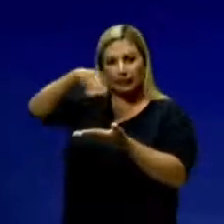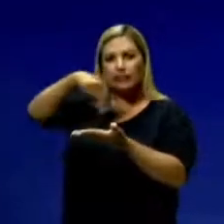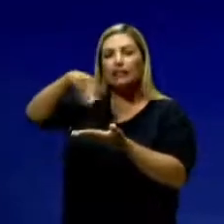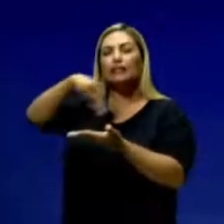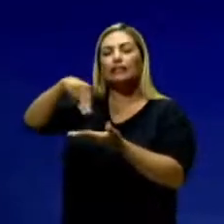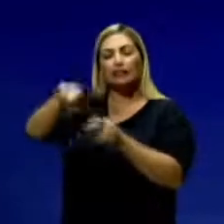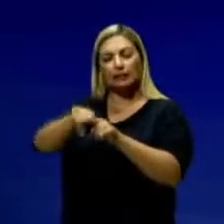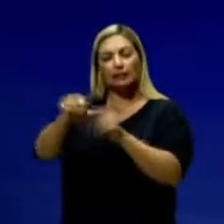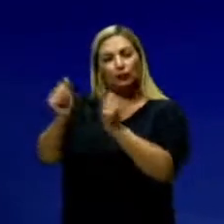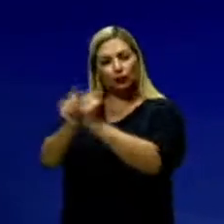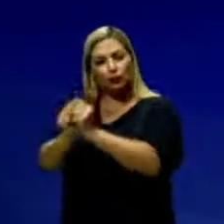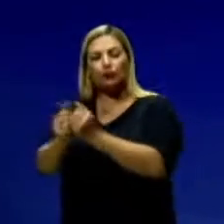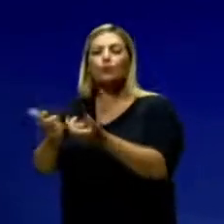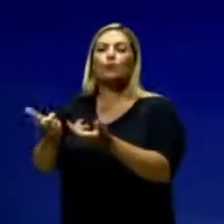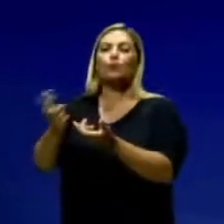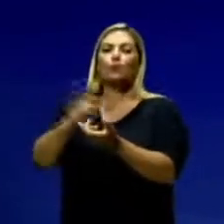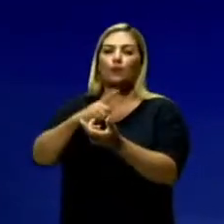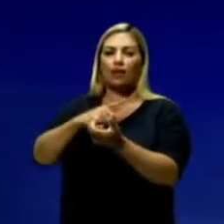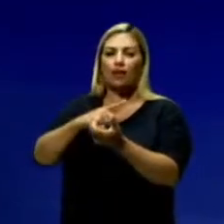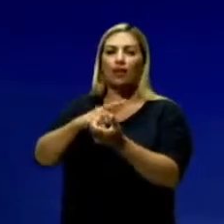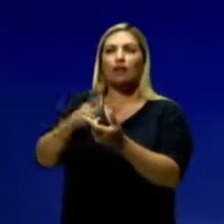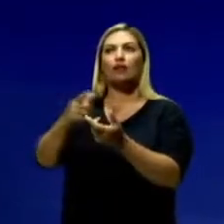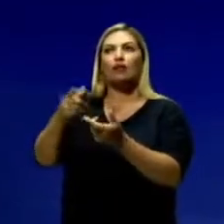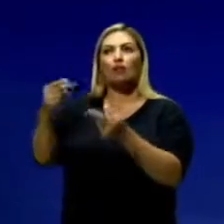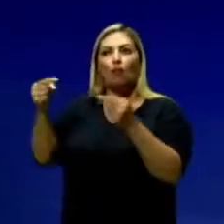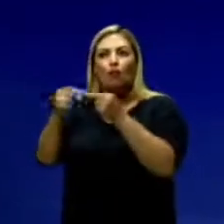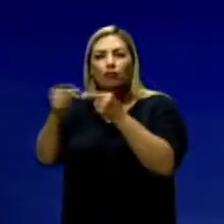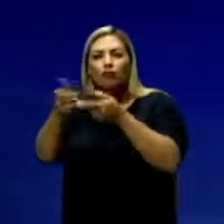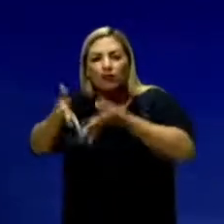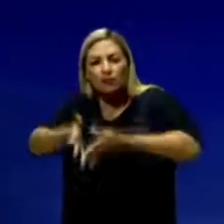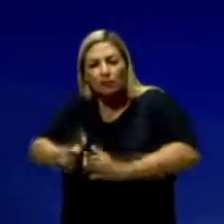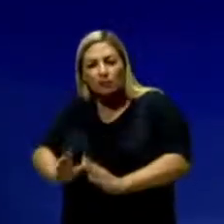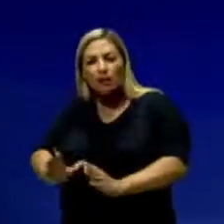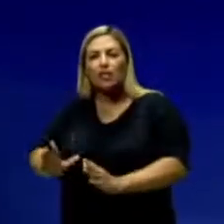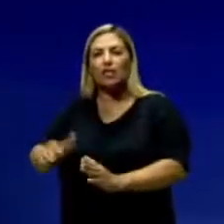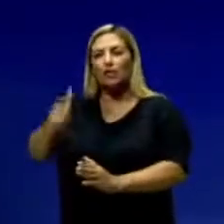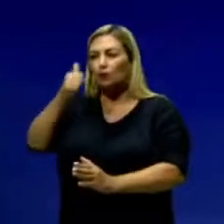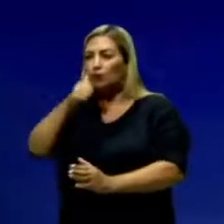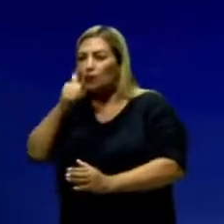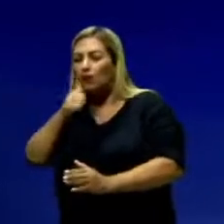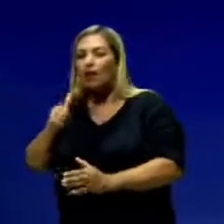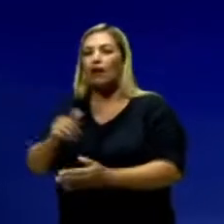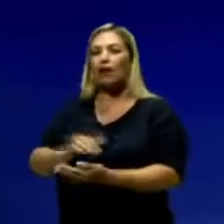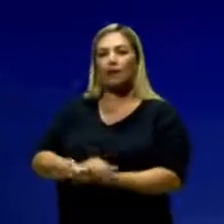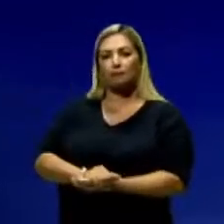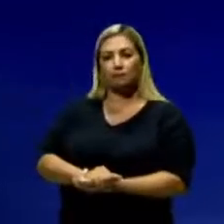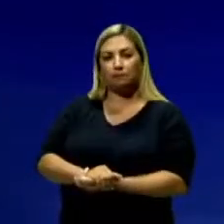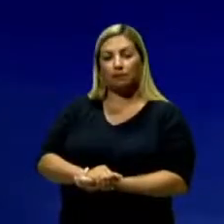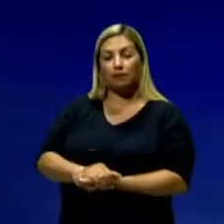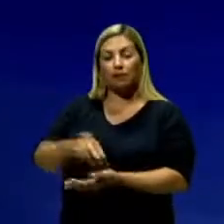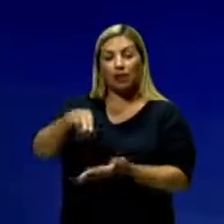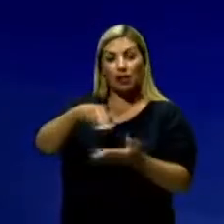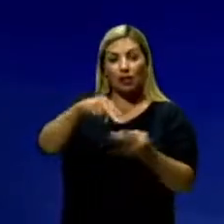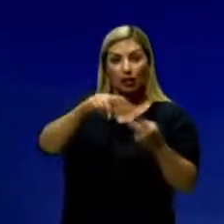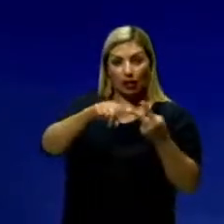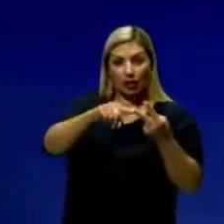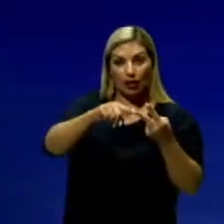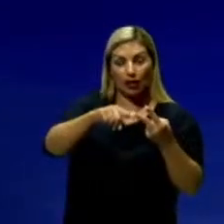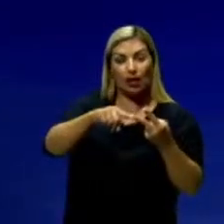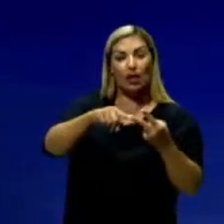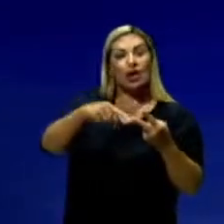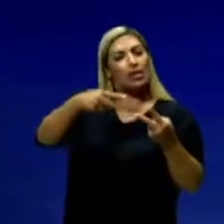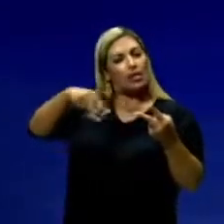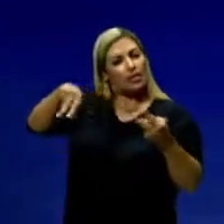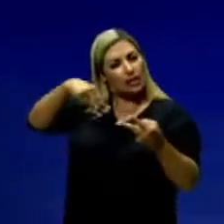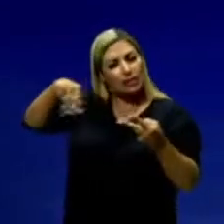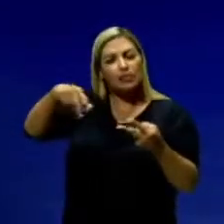voltado à relação do ventre, da reprodução, da questão do feminino. As danças alemãs são danças de